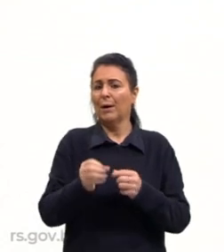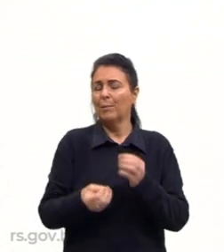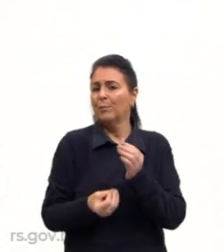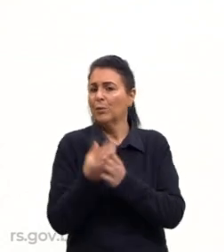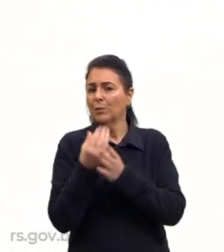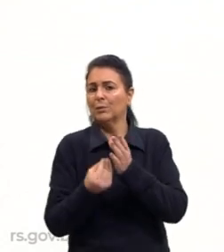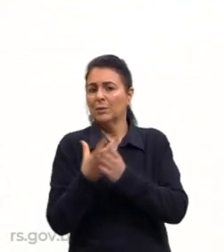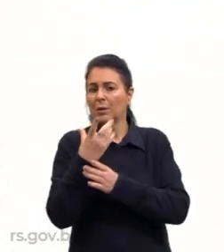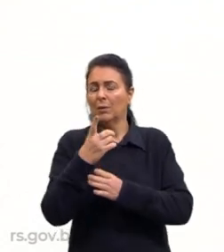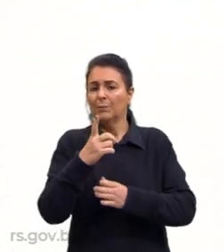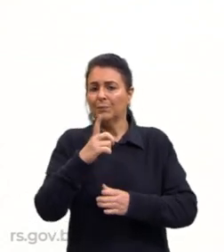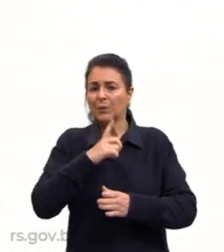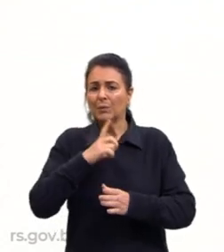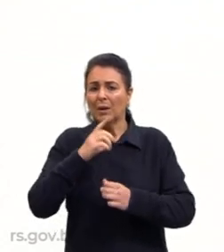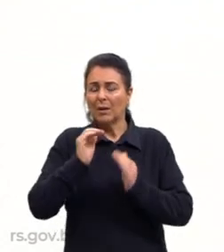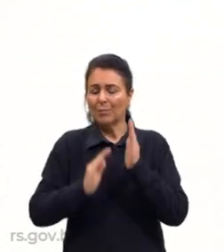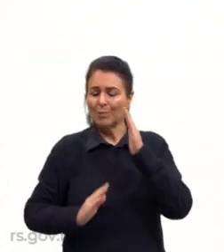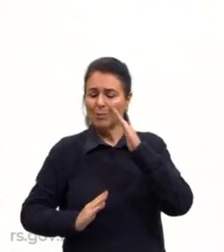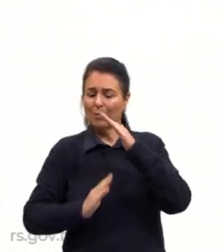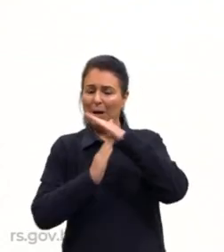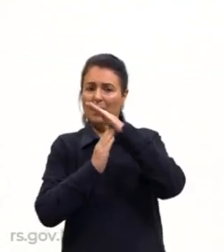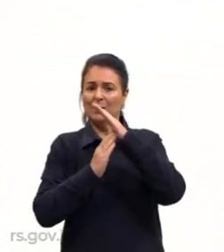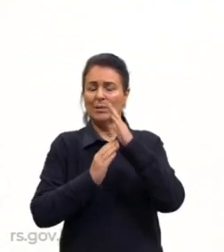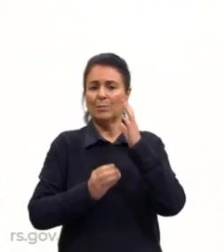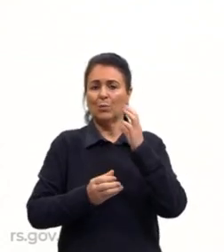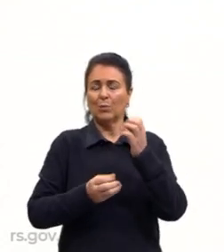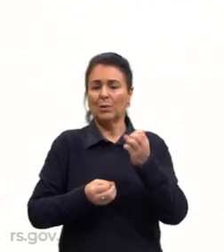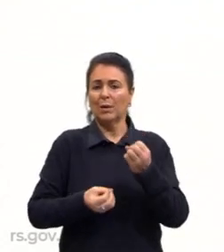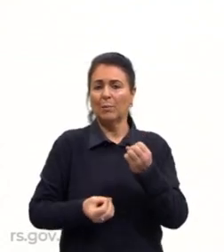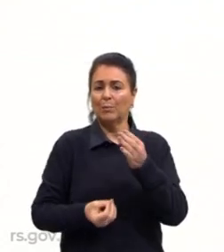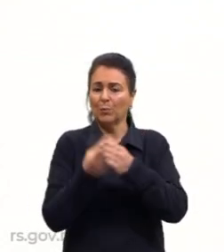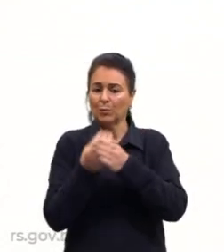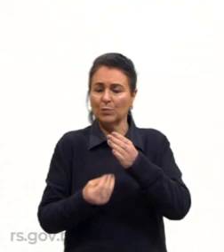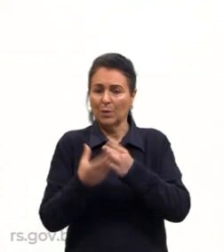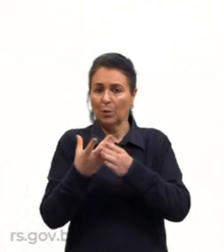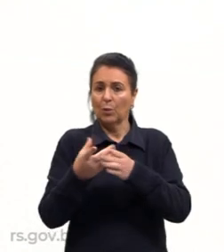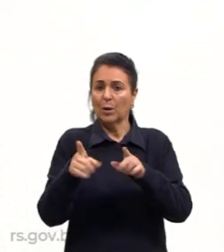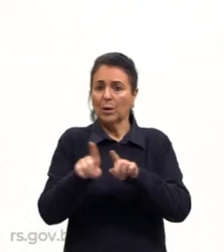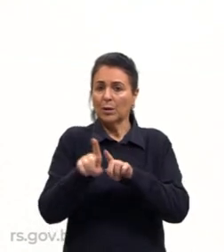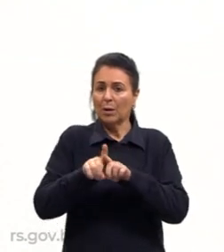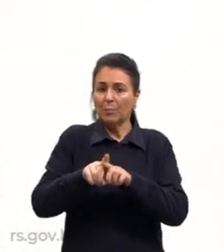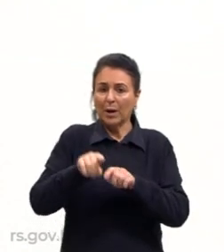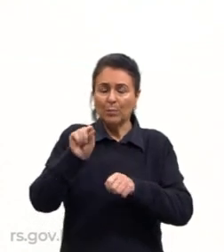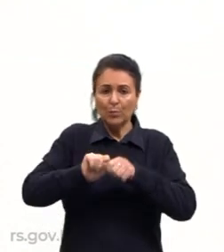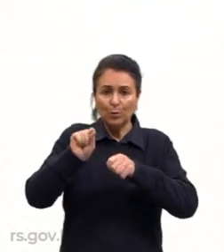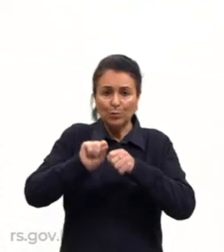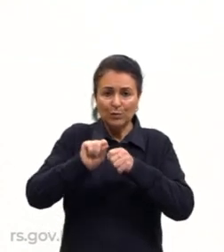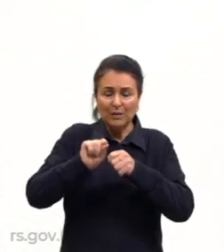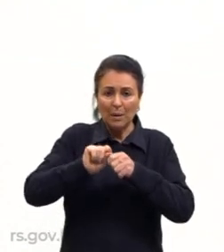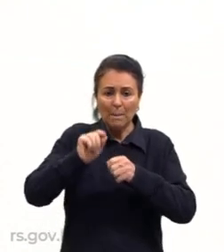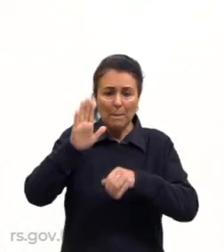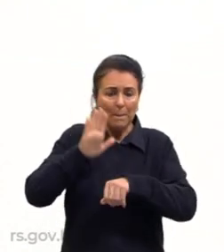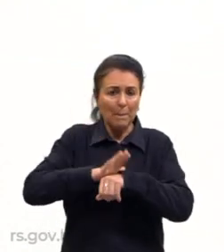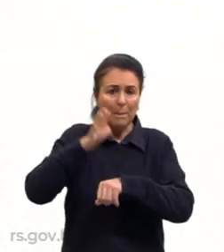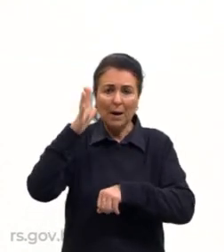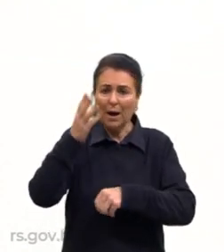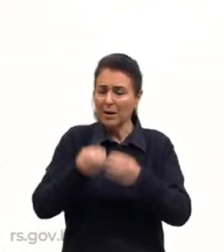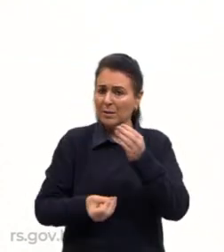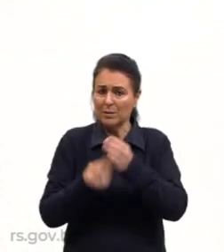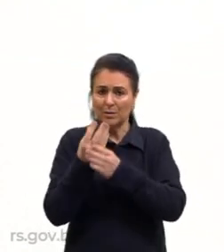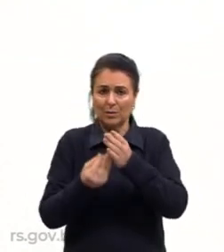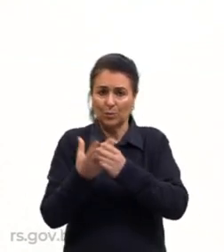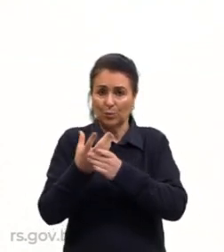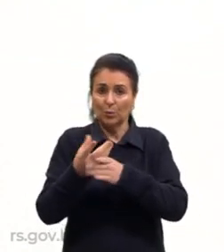né? Então, tu tem o alcance máximo dessa produção e rendimento, né? Com mínimo esforço e mínimo tempo. Então, tu vai trazer